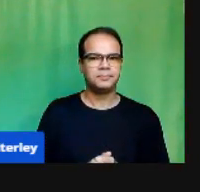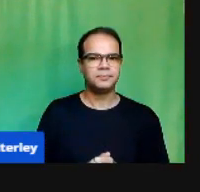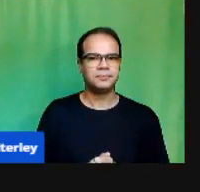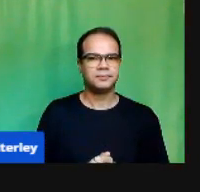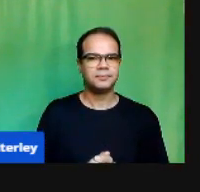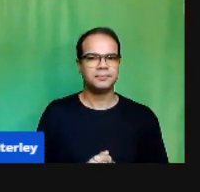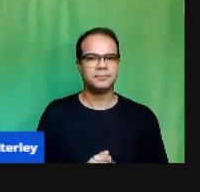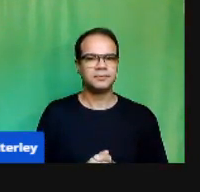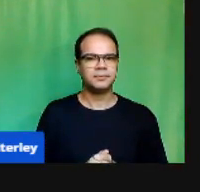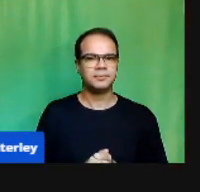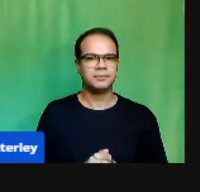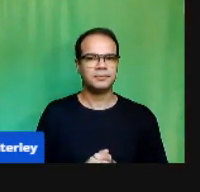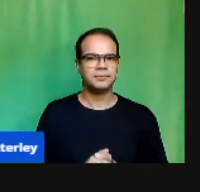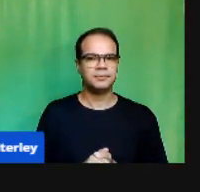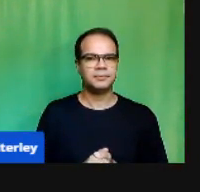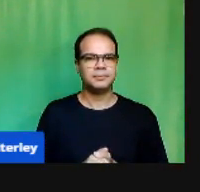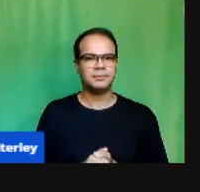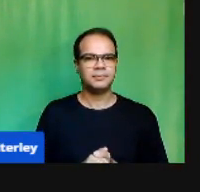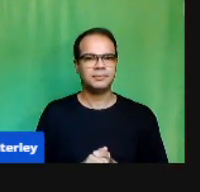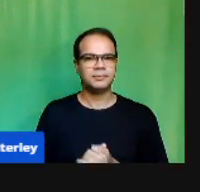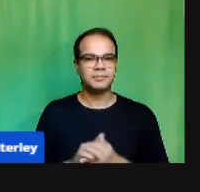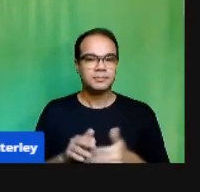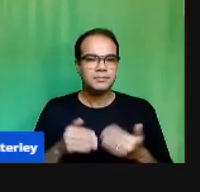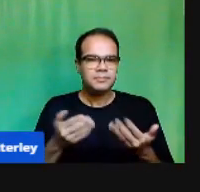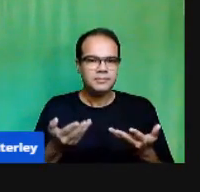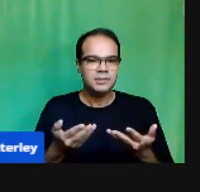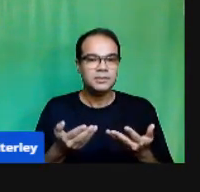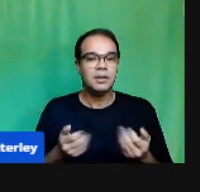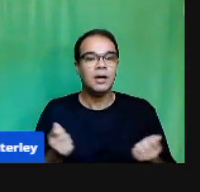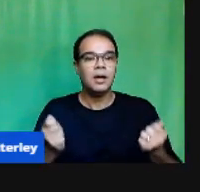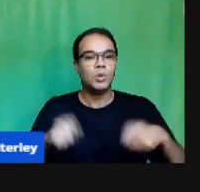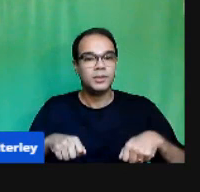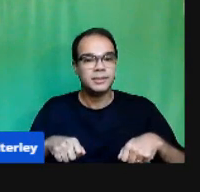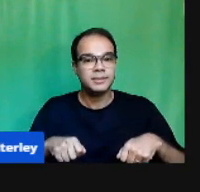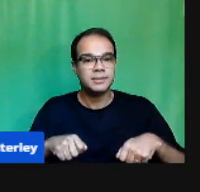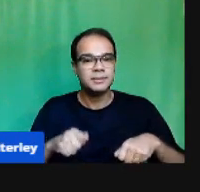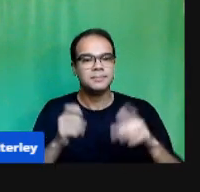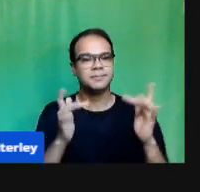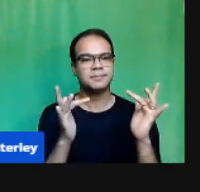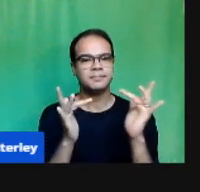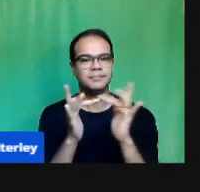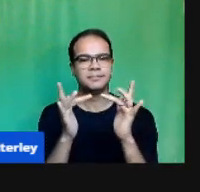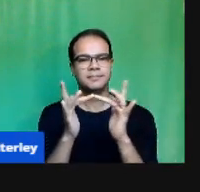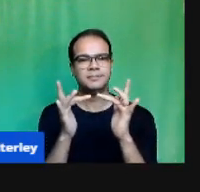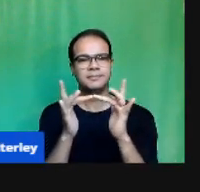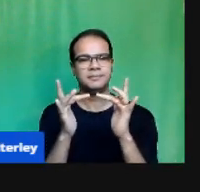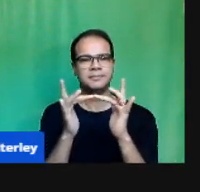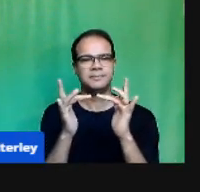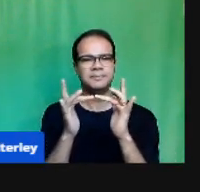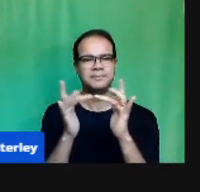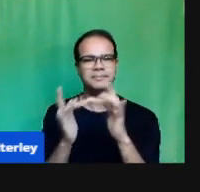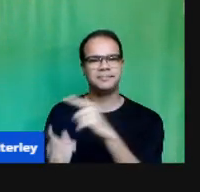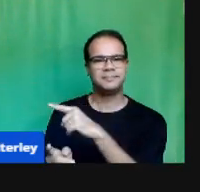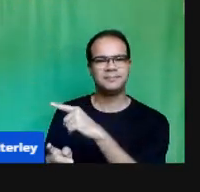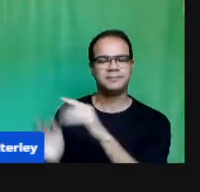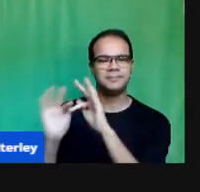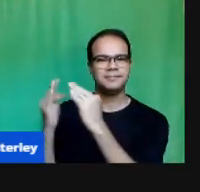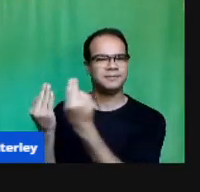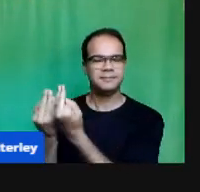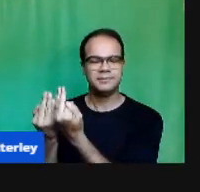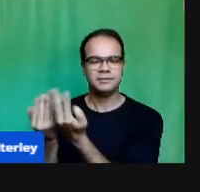Passamos a Ter mais contato Com a família Dos alunos Então as